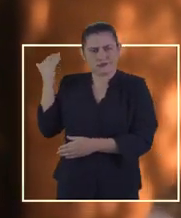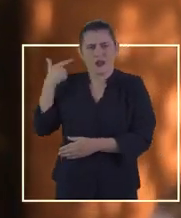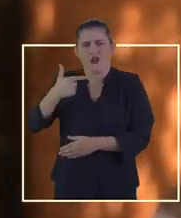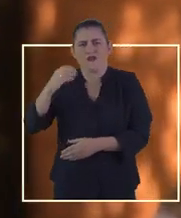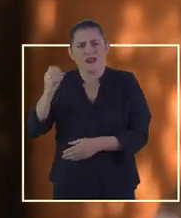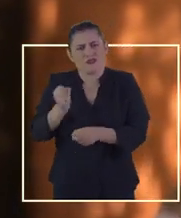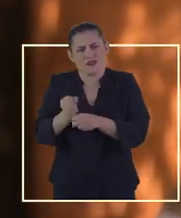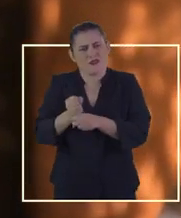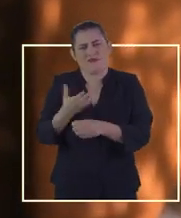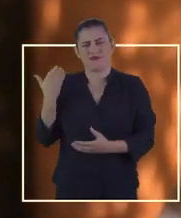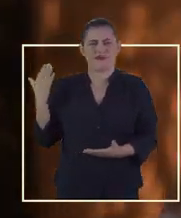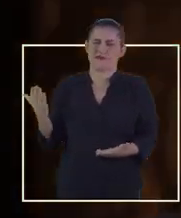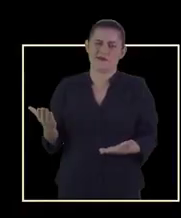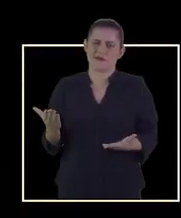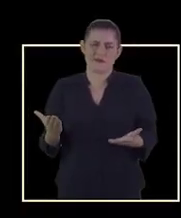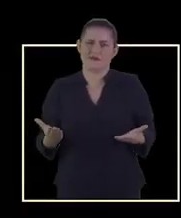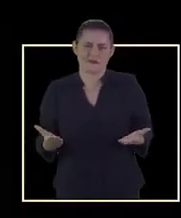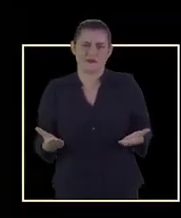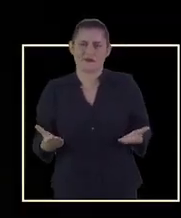gestão de 20 anos atrás.